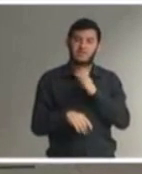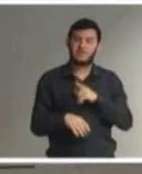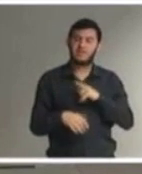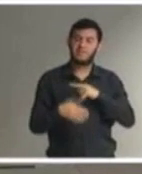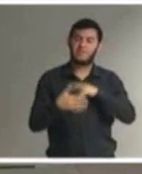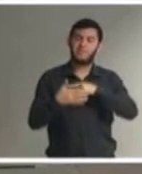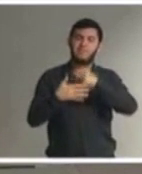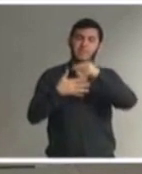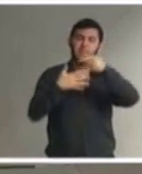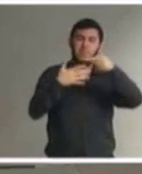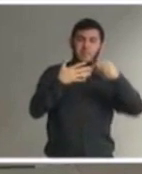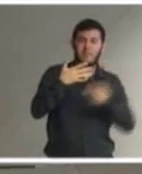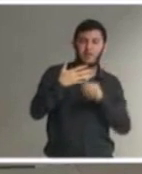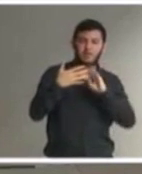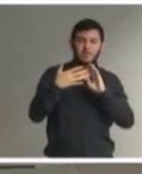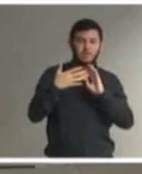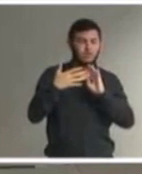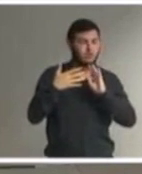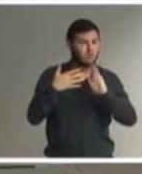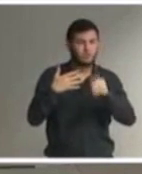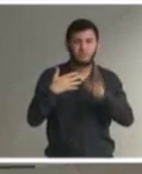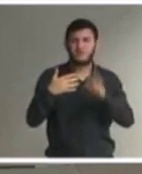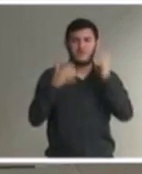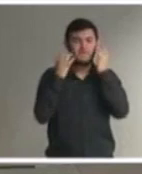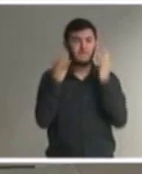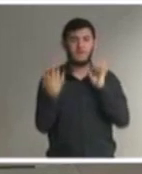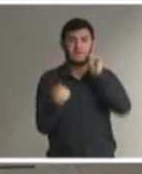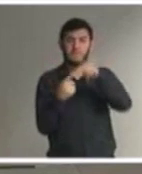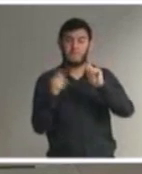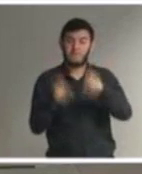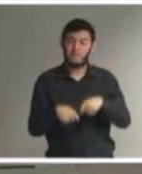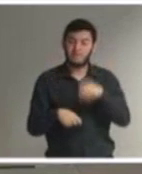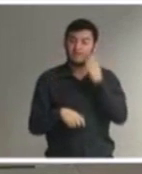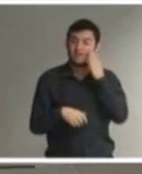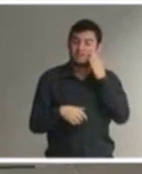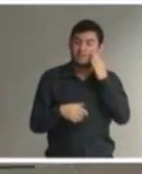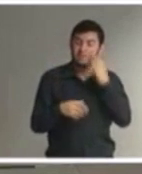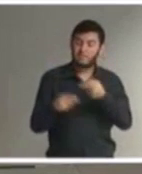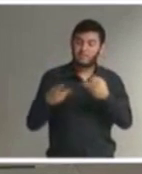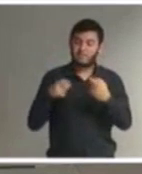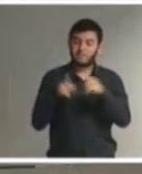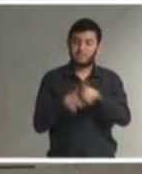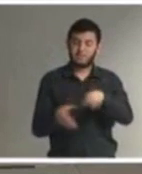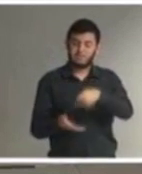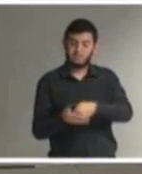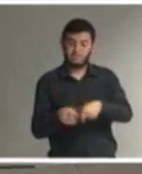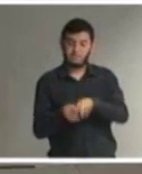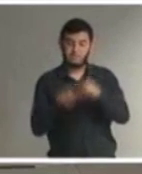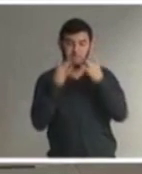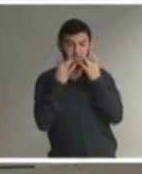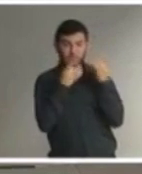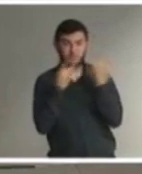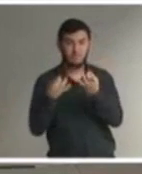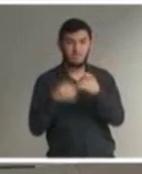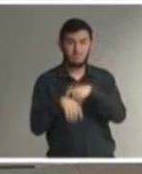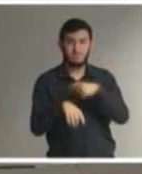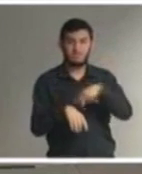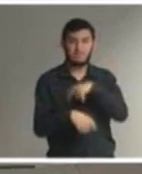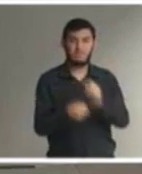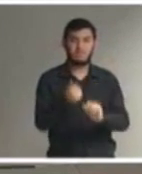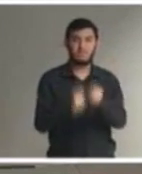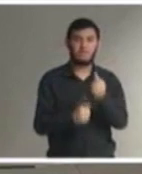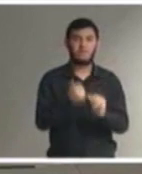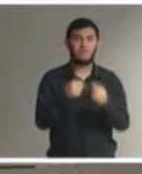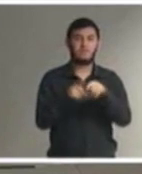bem atualizada sobre as exigências que devem ser observadas quando se está analisando as condições de